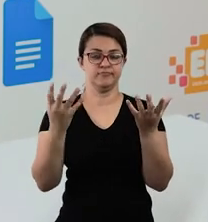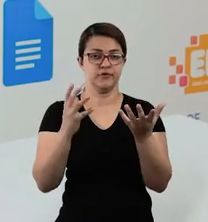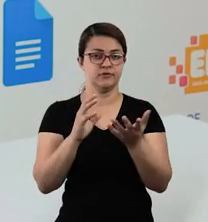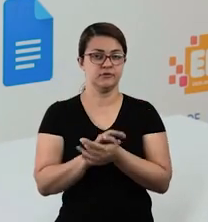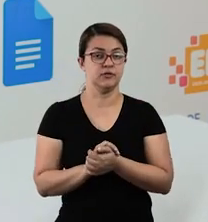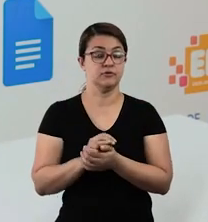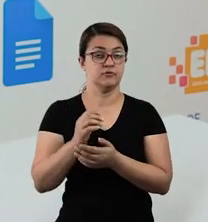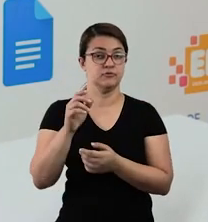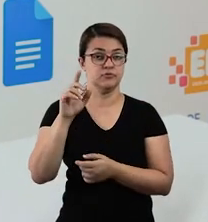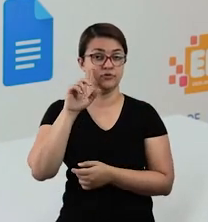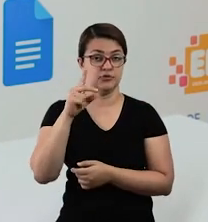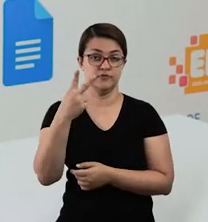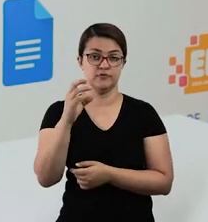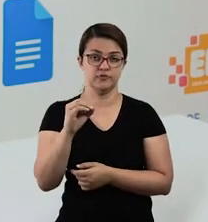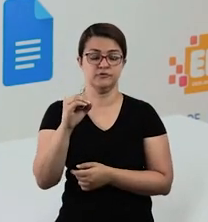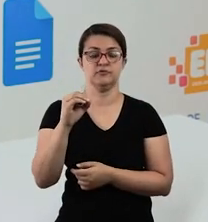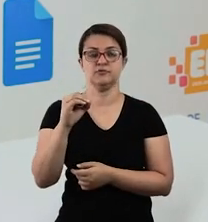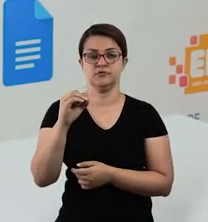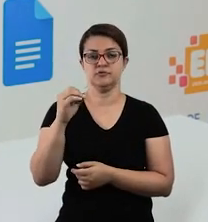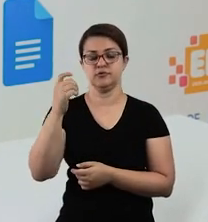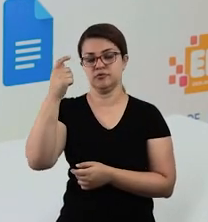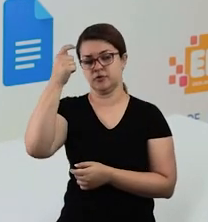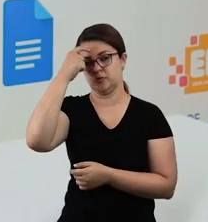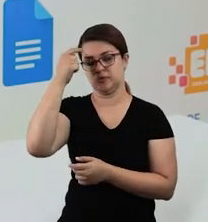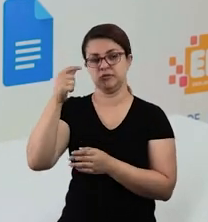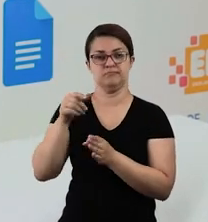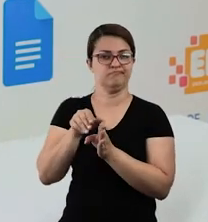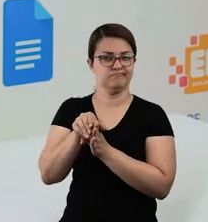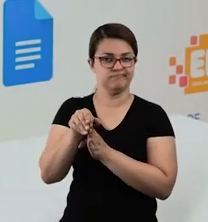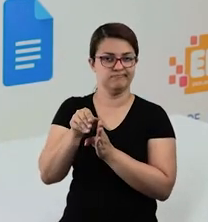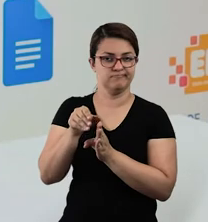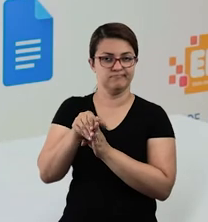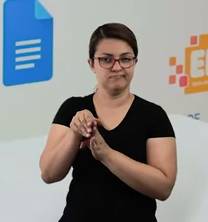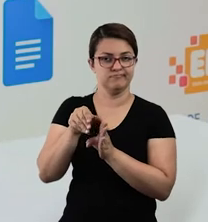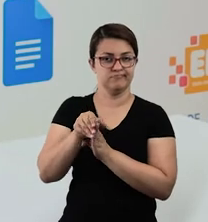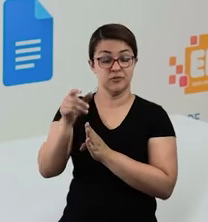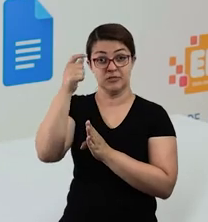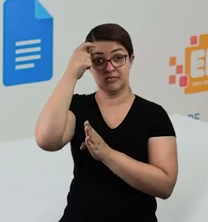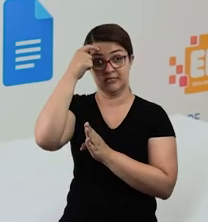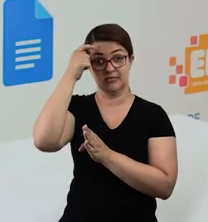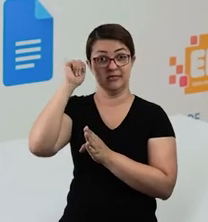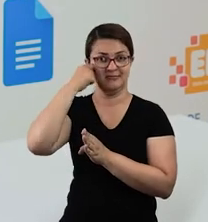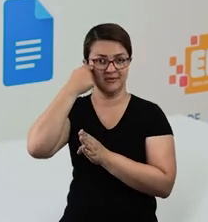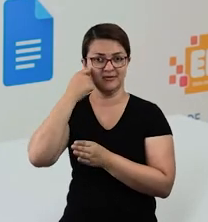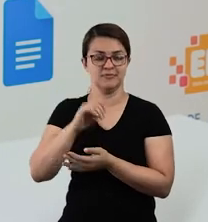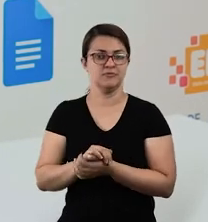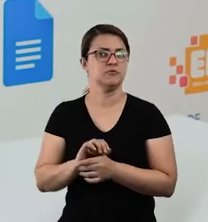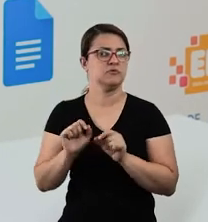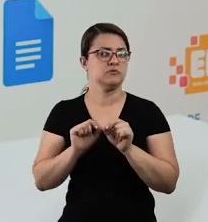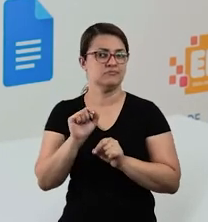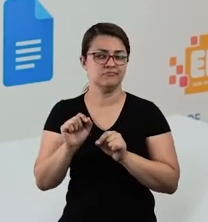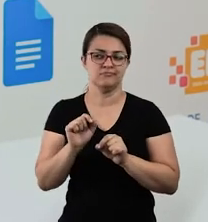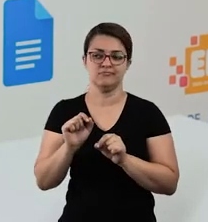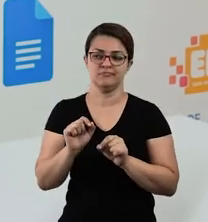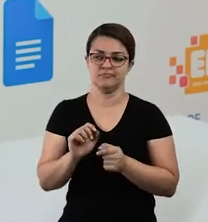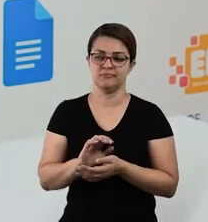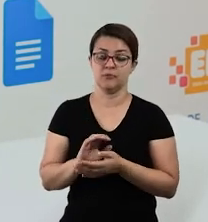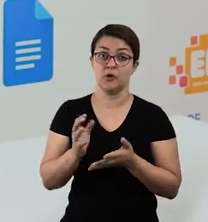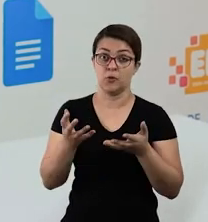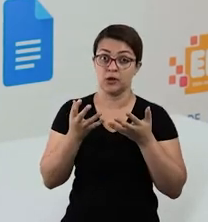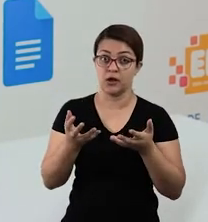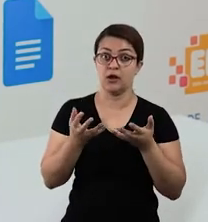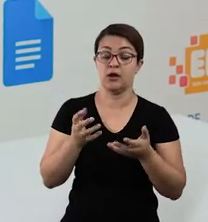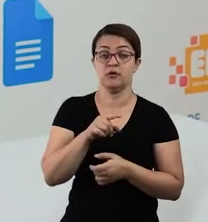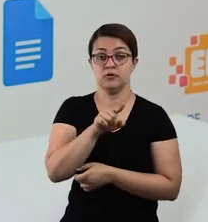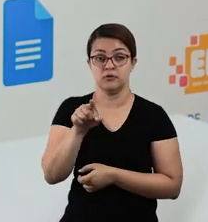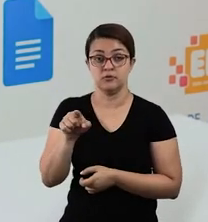refletir sobre quais são as nossas atitudes frente a esse tipo de situação, tudo bem? Eu quero